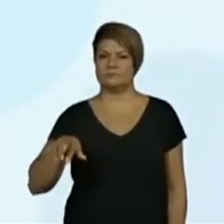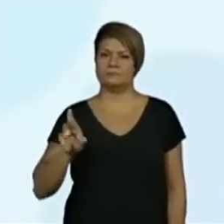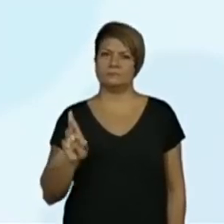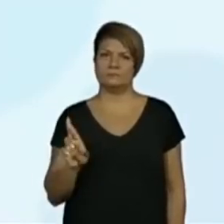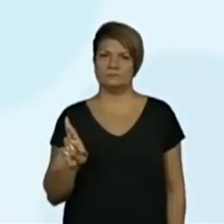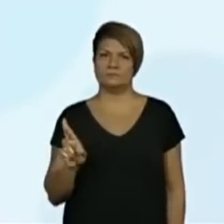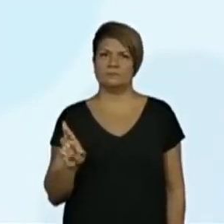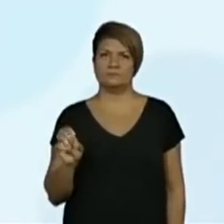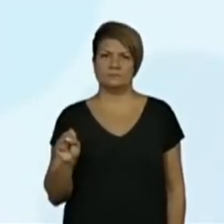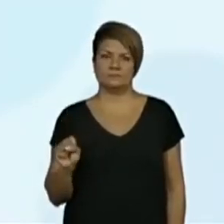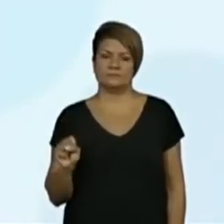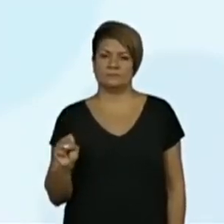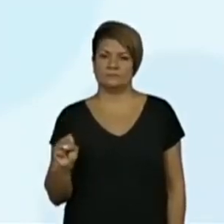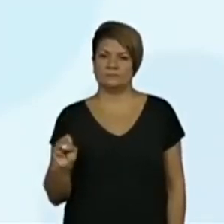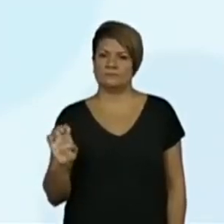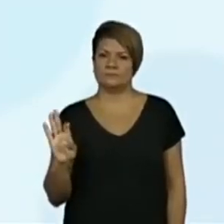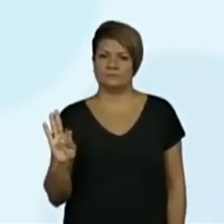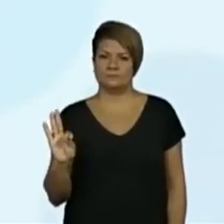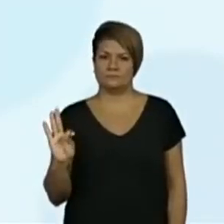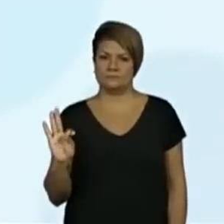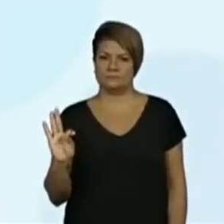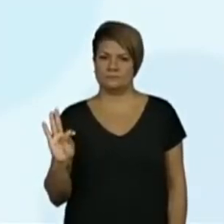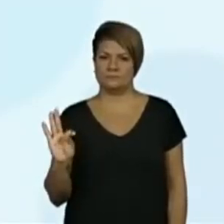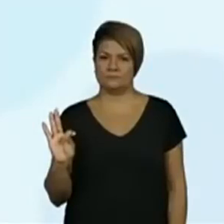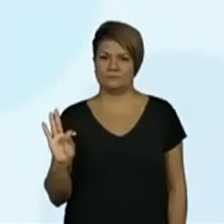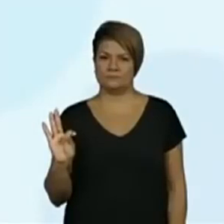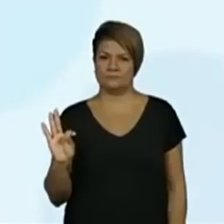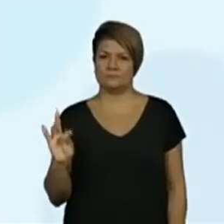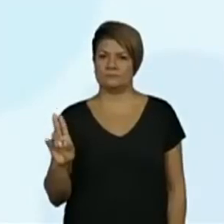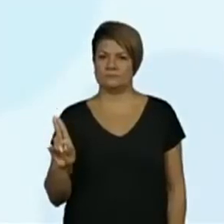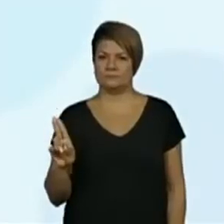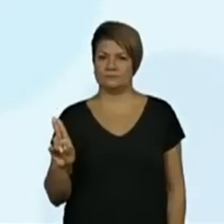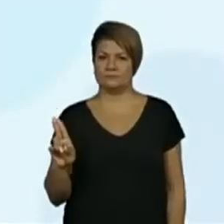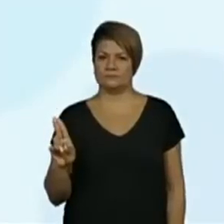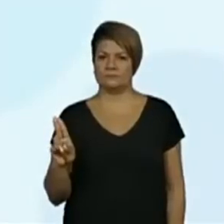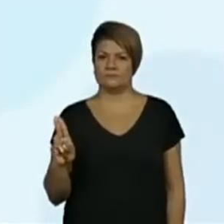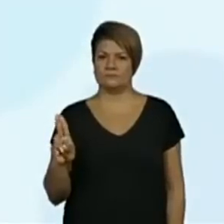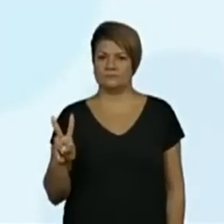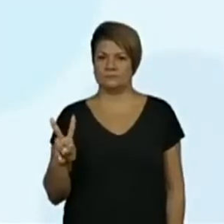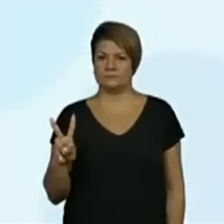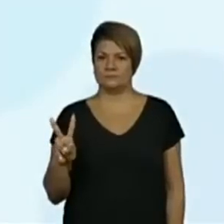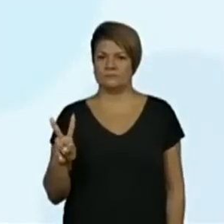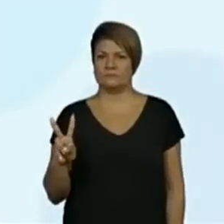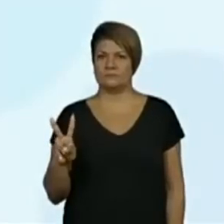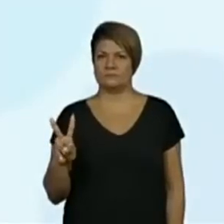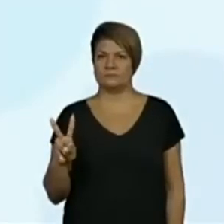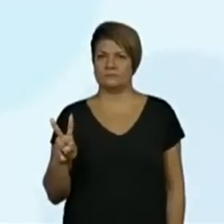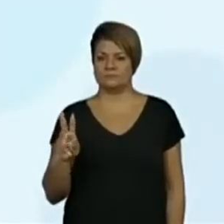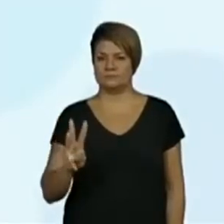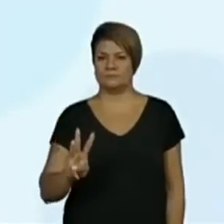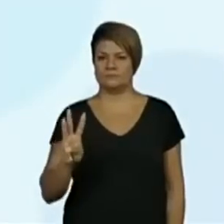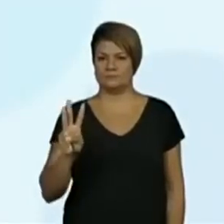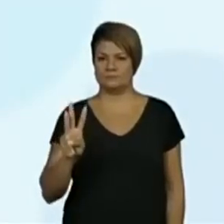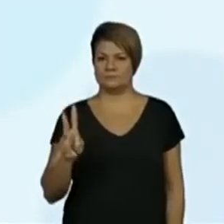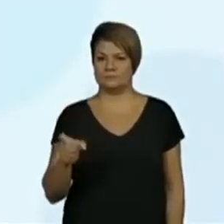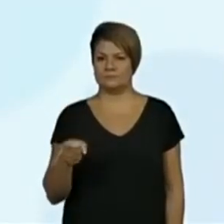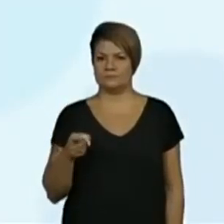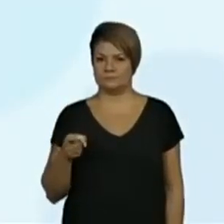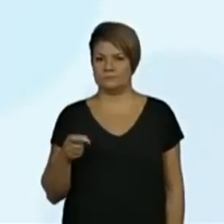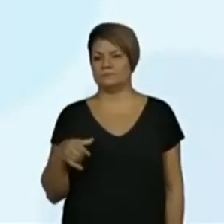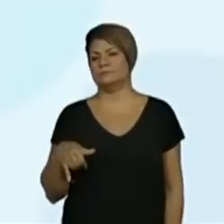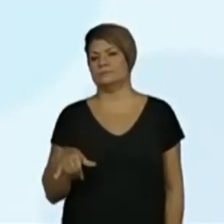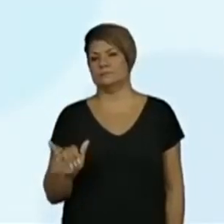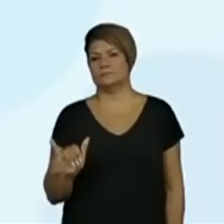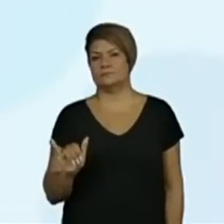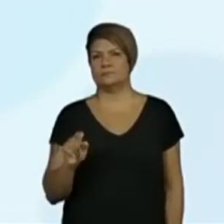R, S, T, U, V. A, W, X,